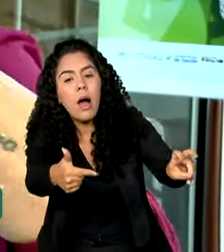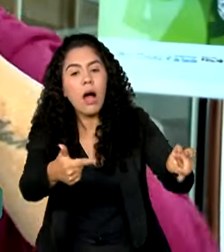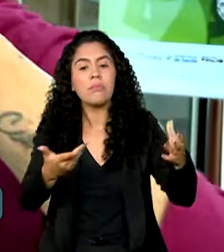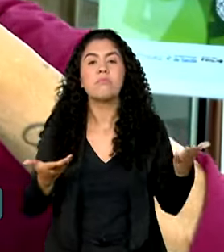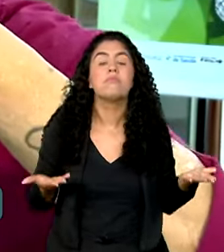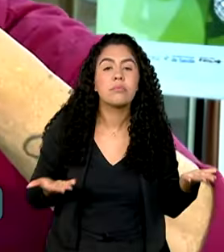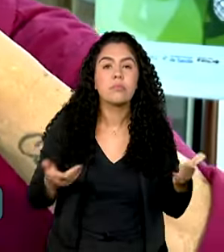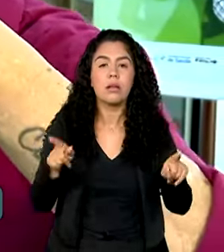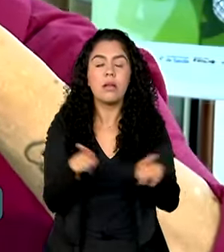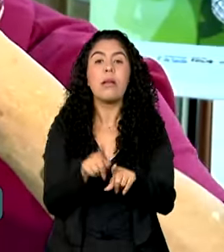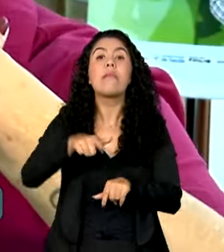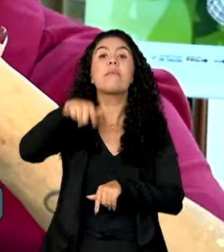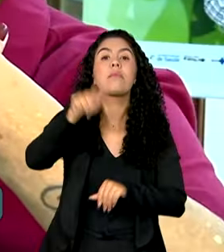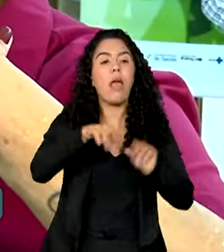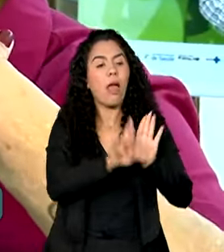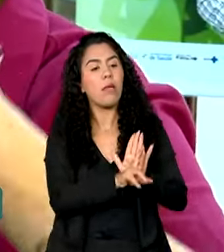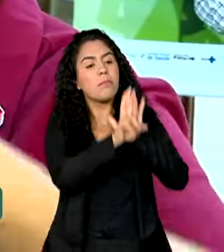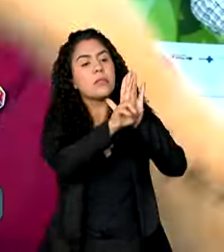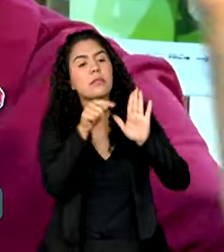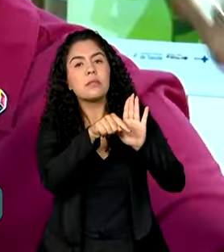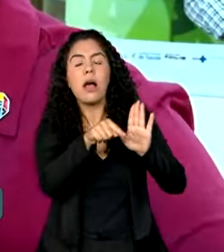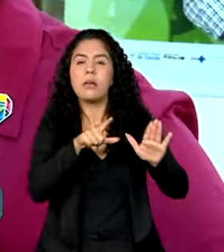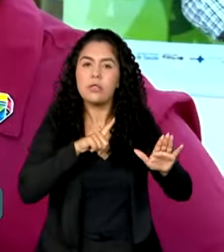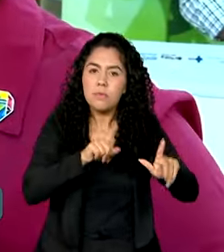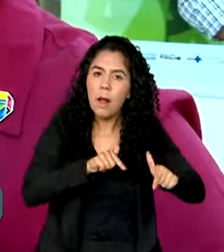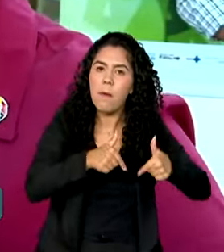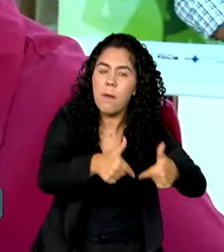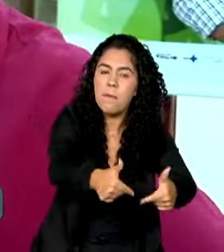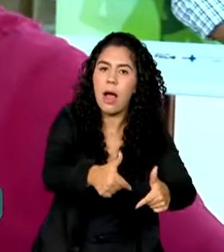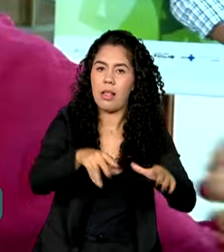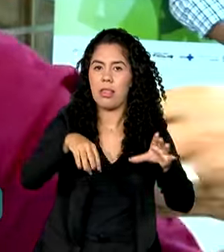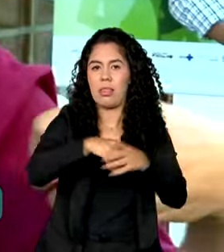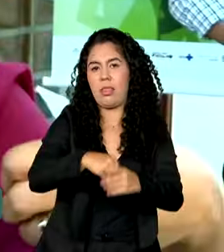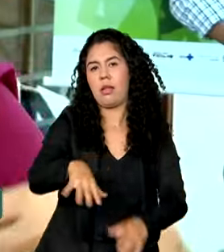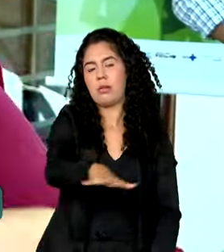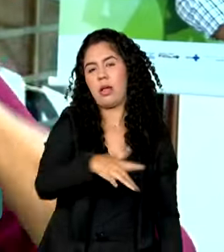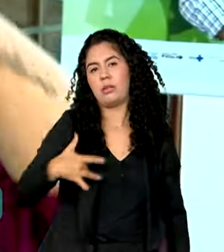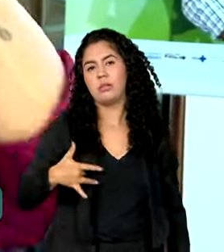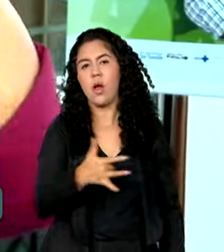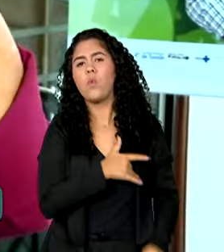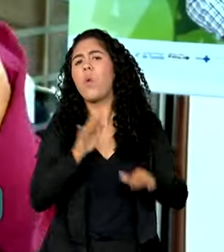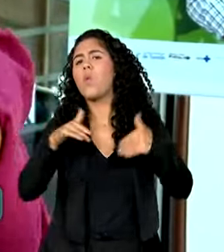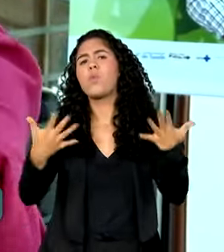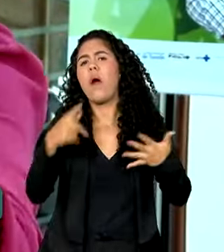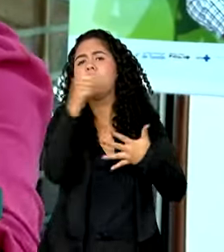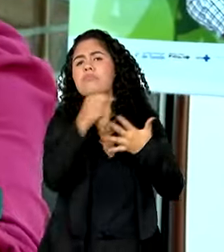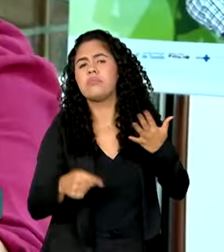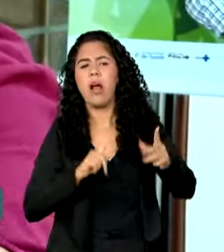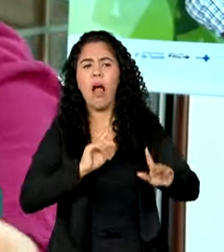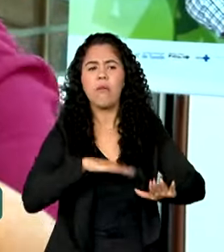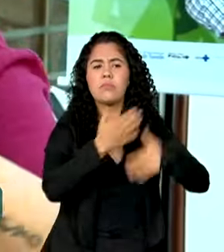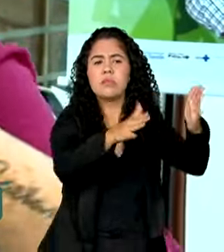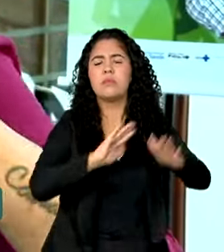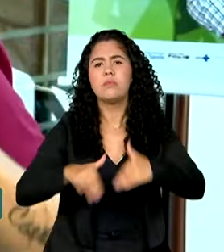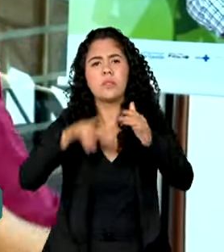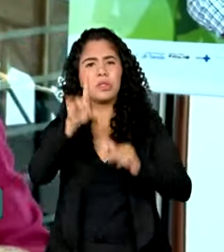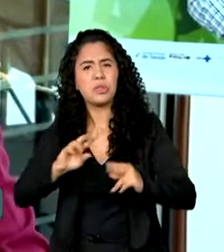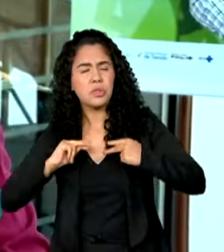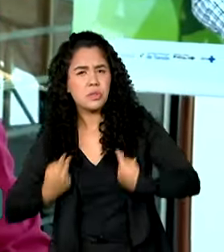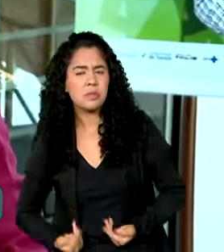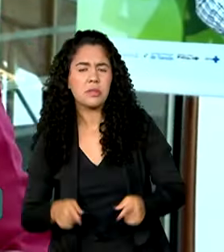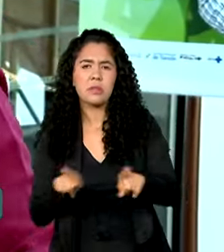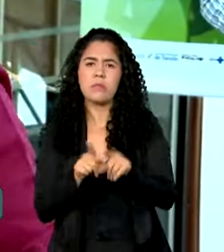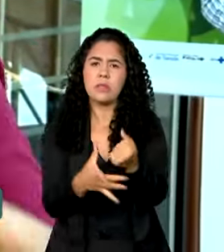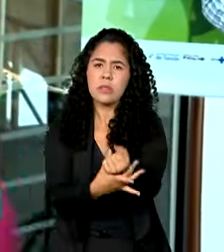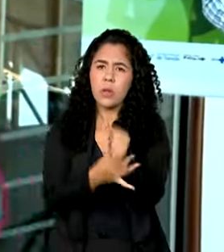identidade, nesse segmento dentro da educação, dentro da saúde? Quais são os avanços? Quais são os avanços dos direitos humanos? Da questão da